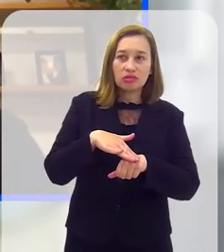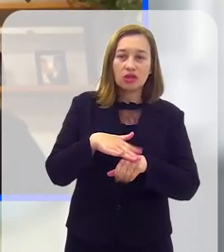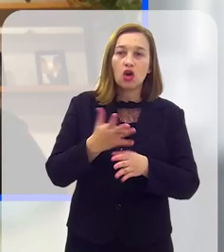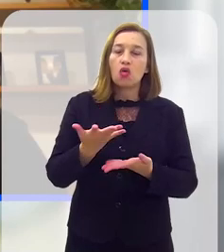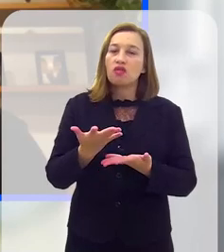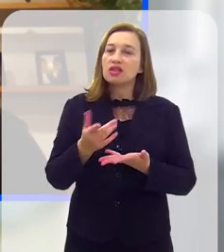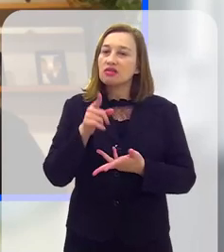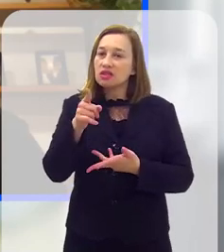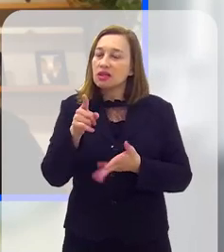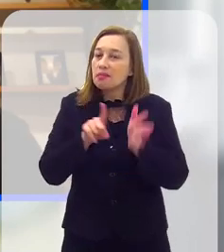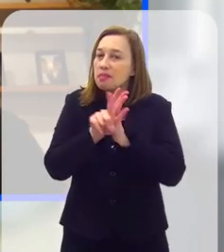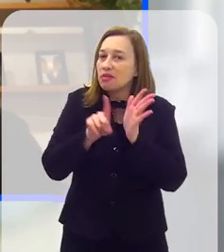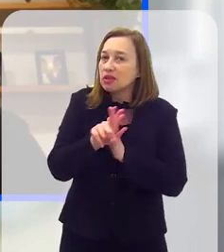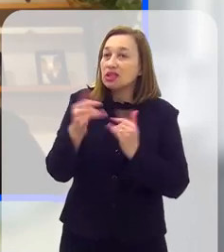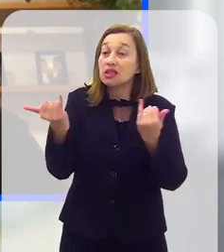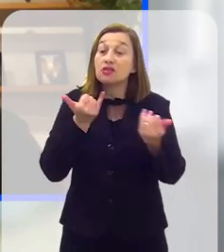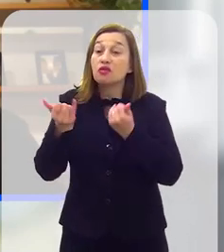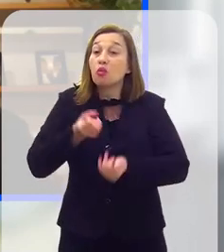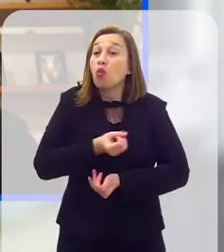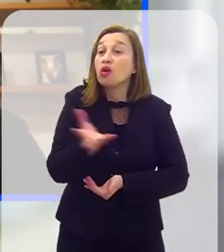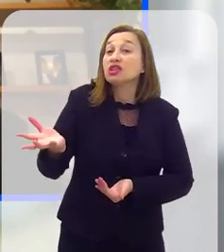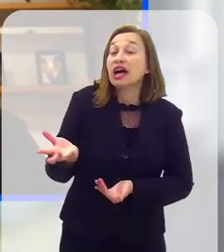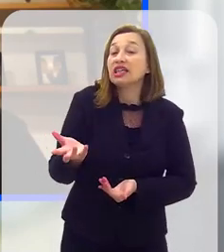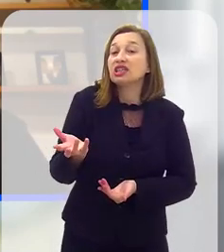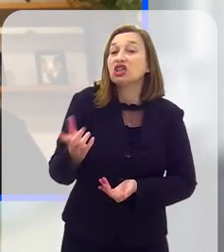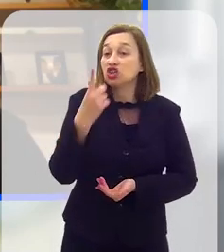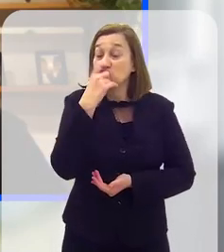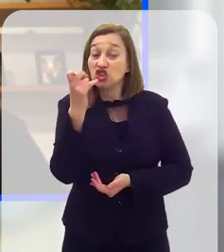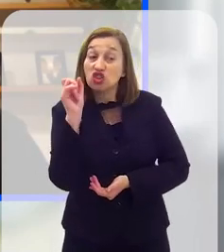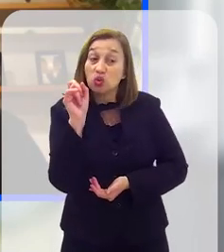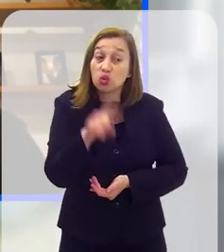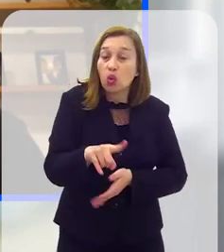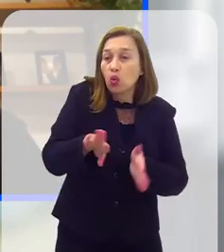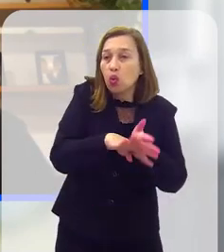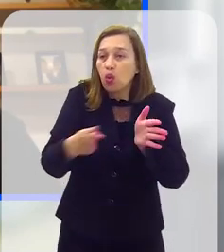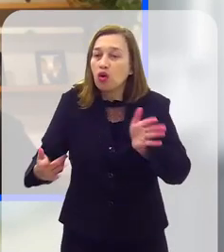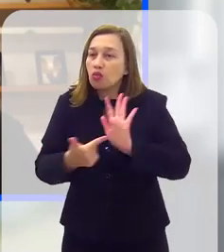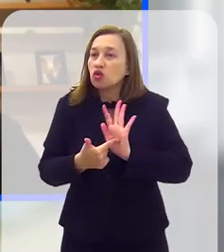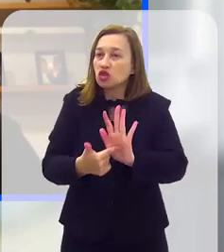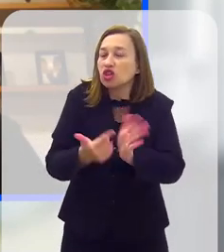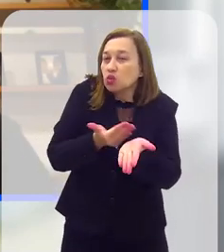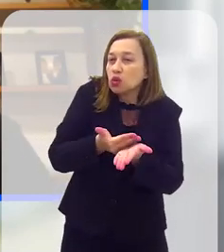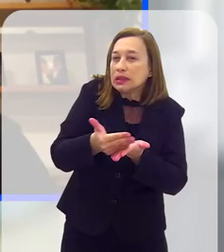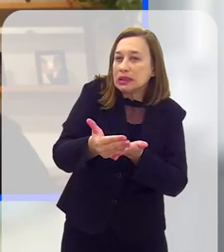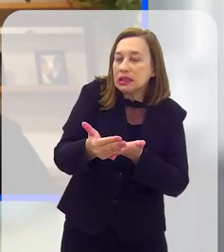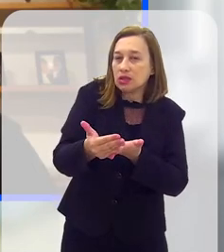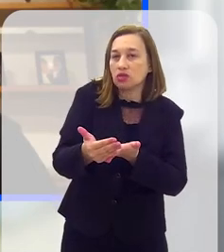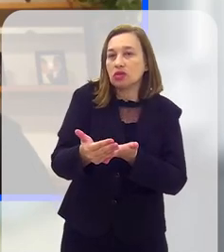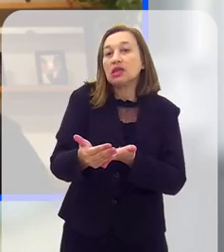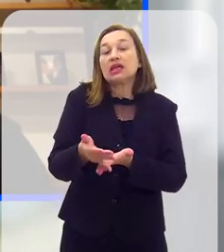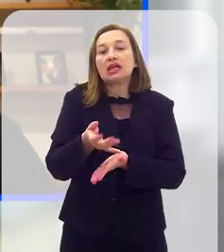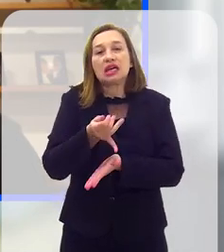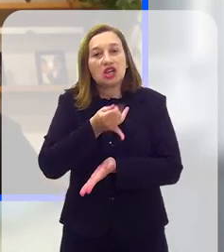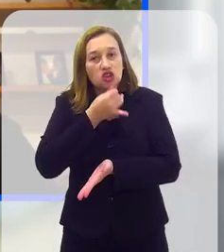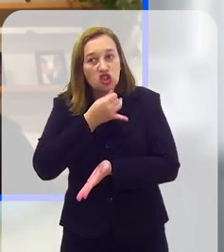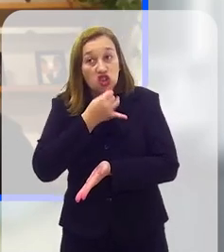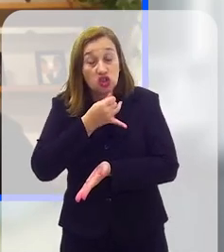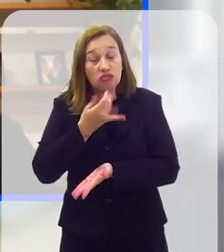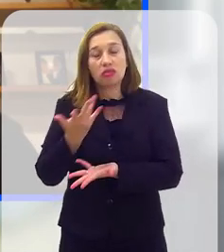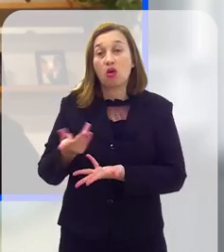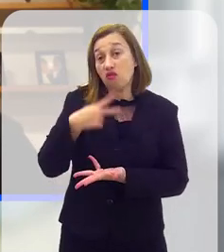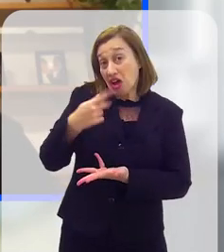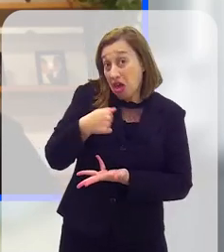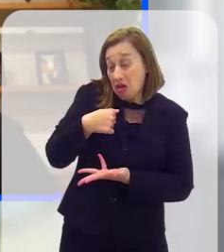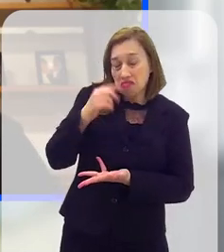começar perguntando sobre esse dado da quantidade de lixo despejado no mar, que eu apresentei no início do programa, que é estarrecedor.